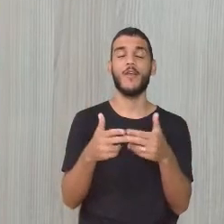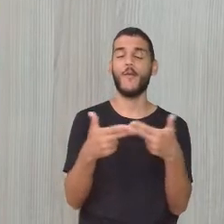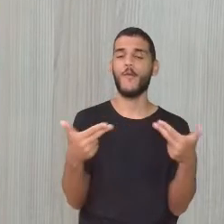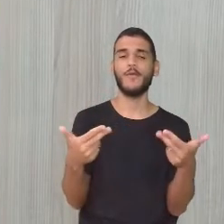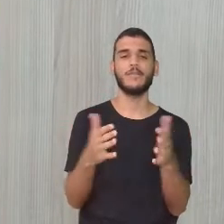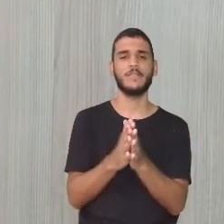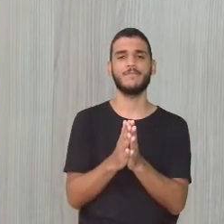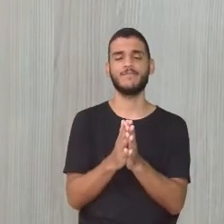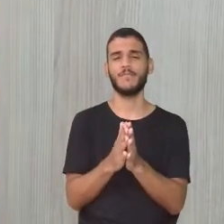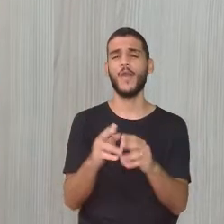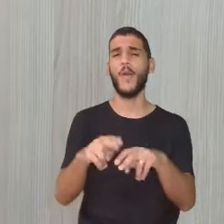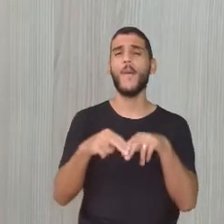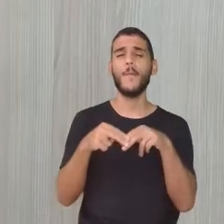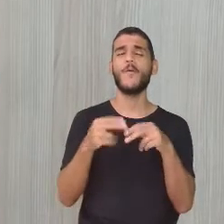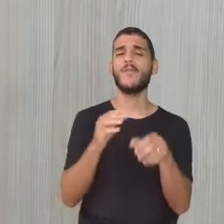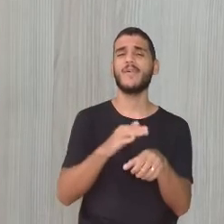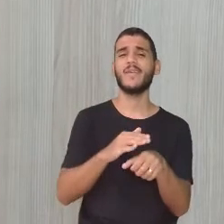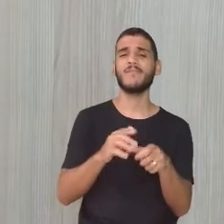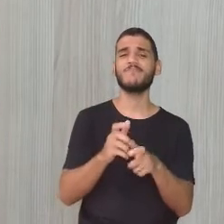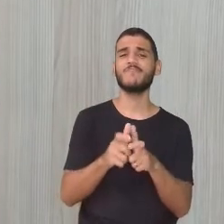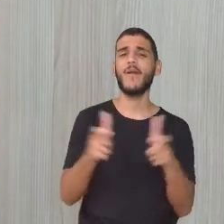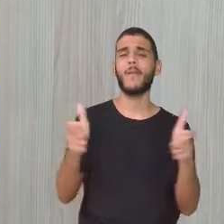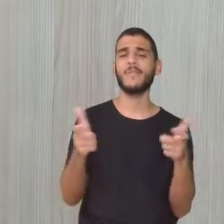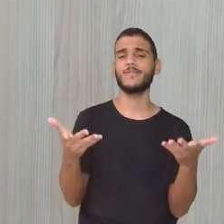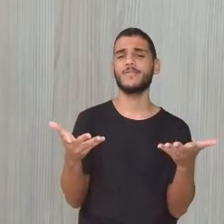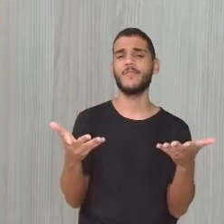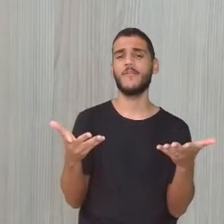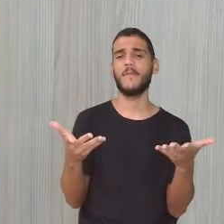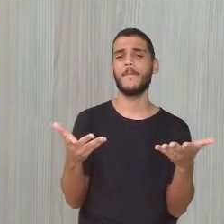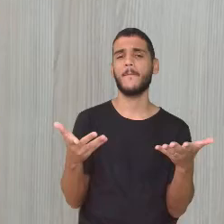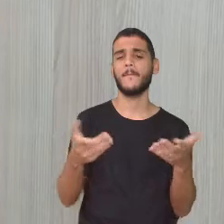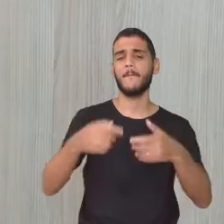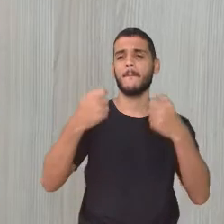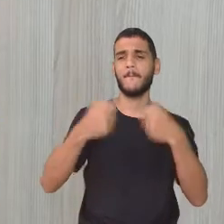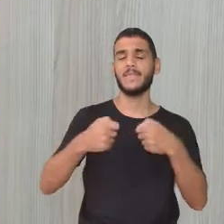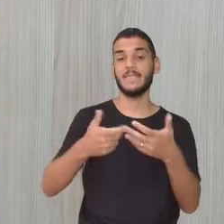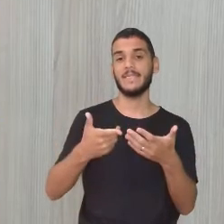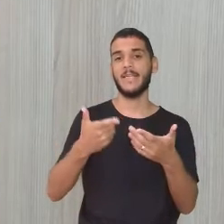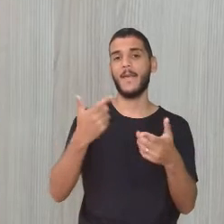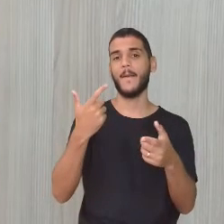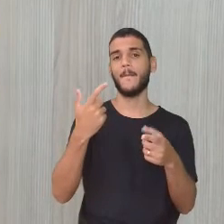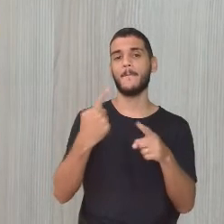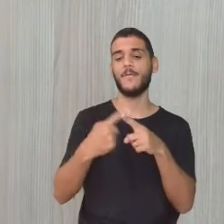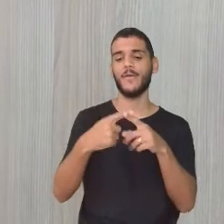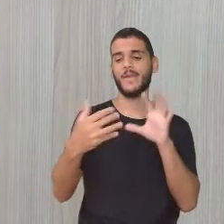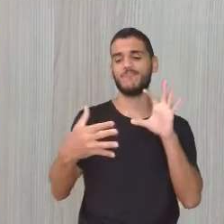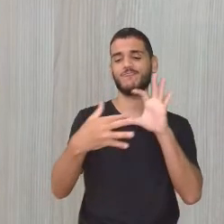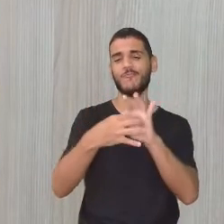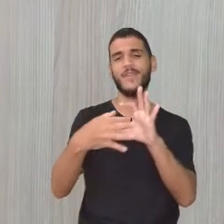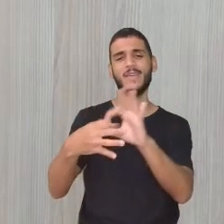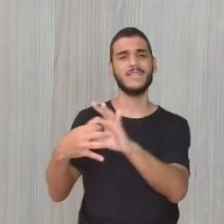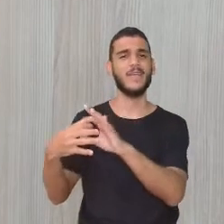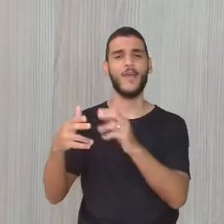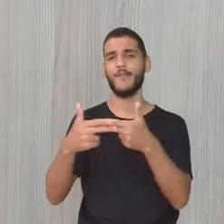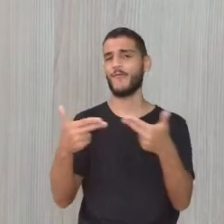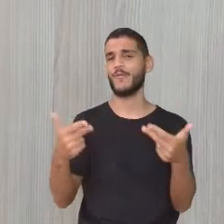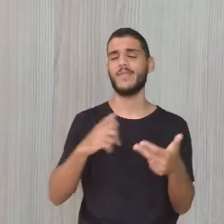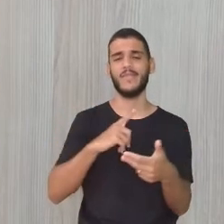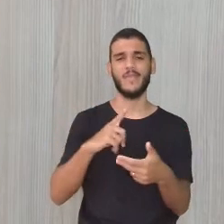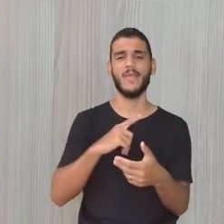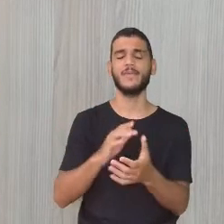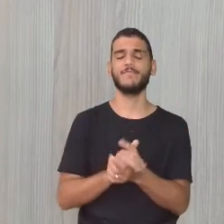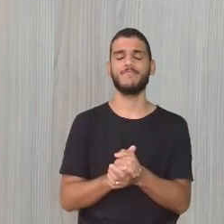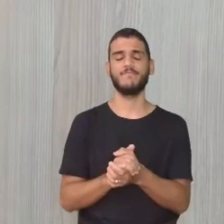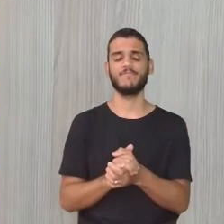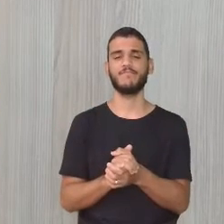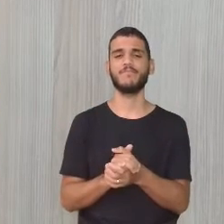aumentou? Porque é uma coisa, vai puxando a outra, né? A outra. O aumento da população, consequentemente,